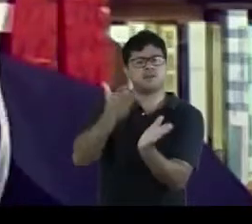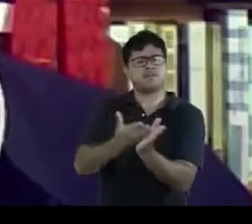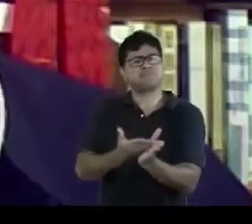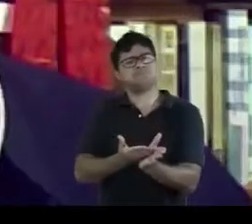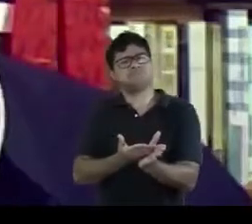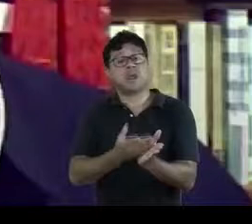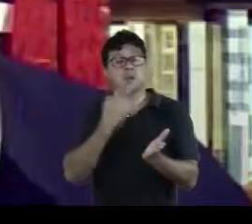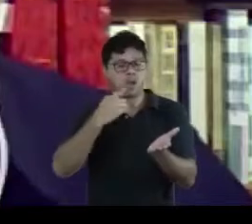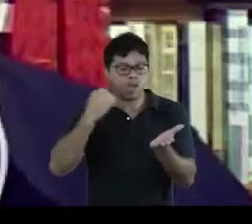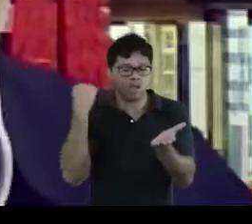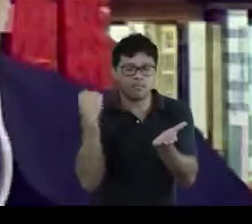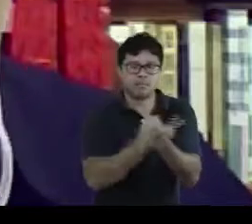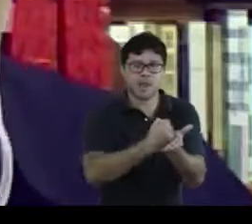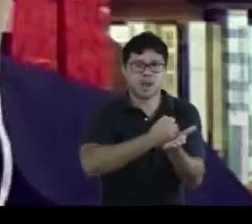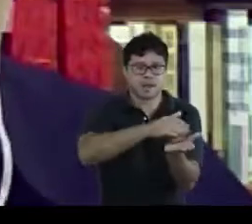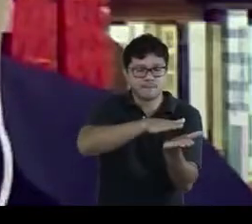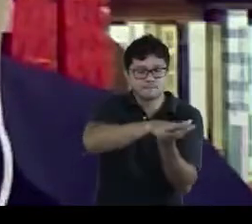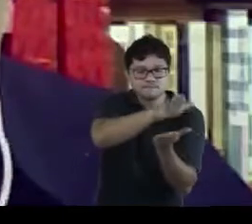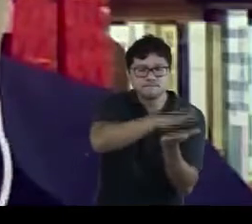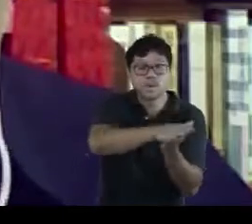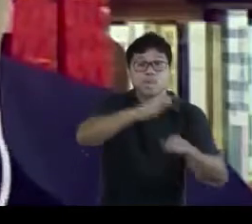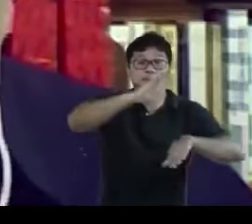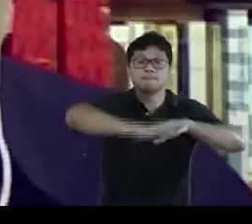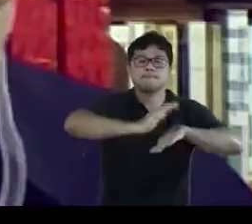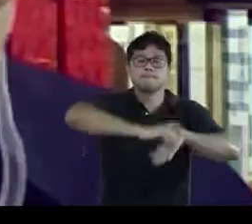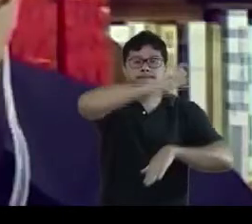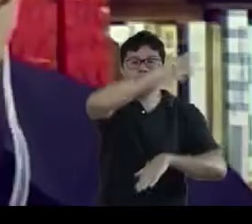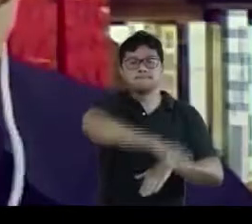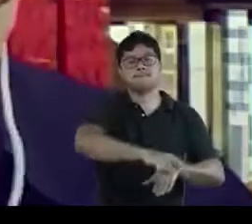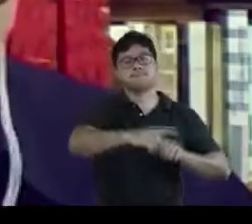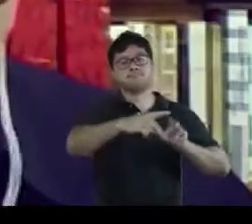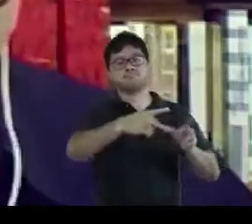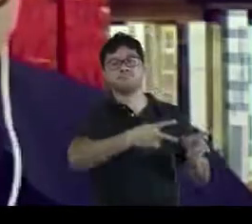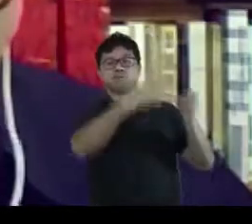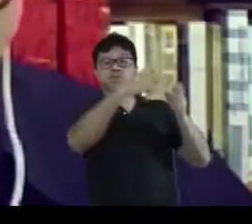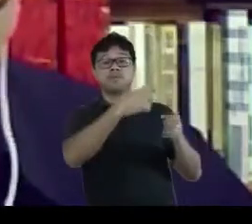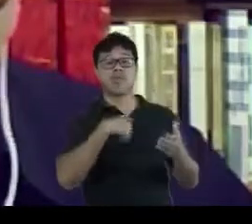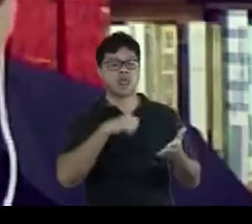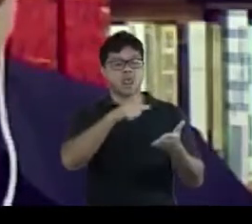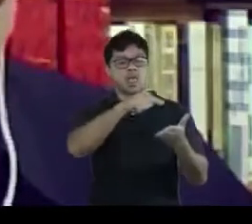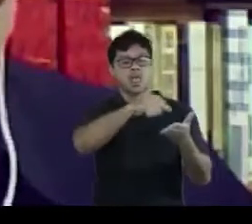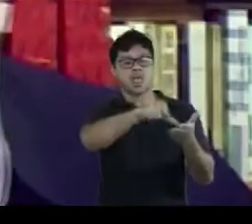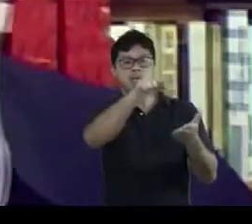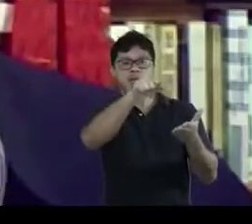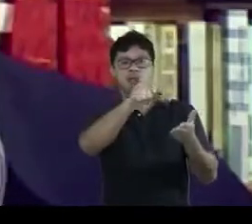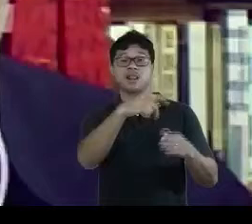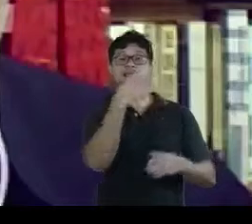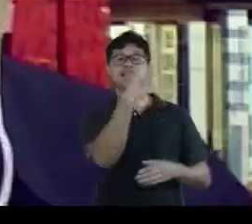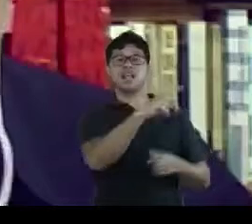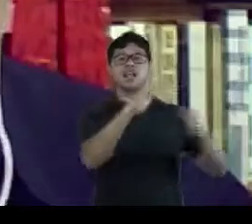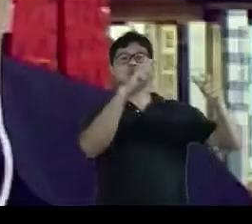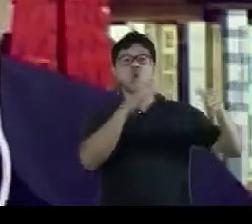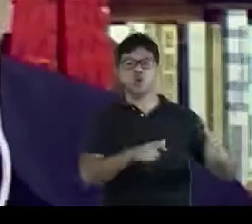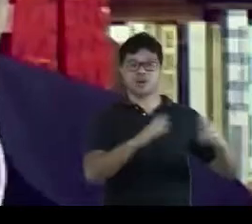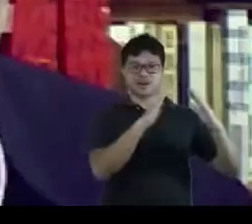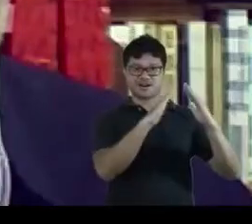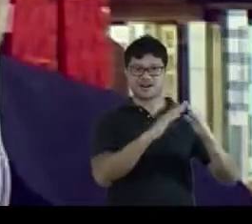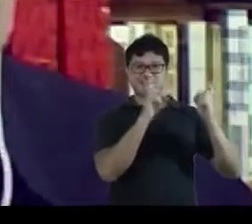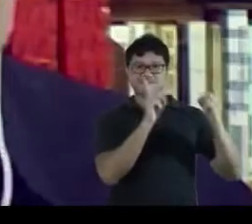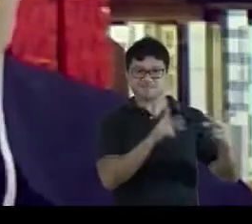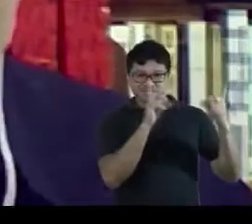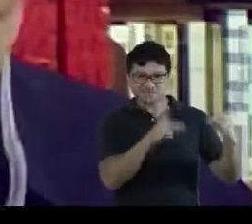isto é, as marcas do impressor. Ele havia colado uma etiqueta com a identificação do seu estabelecimento